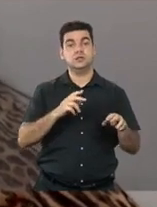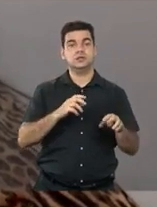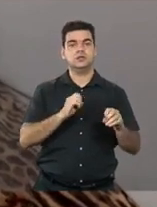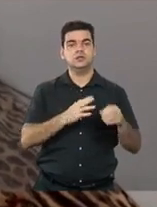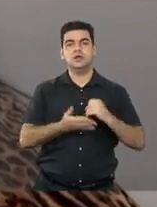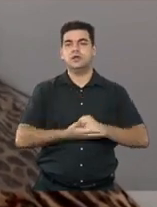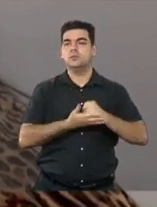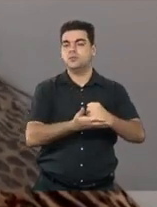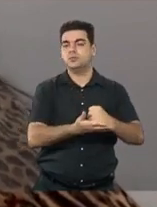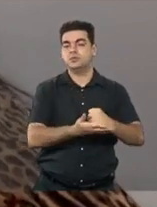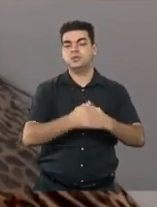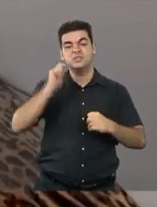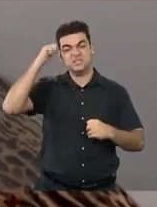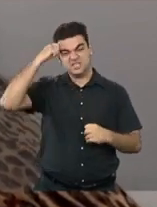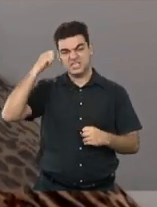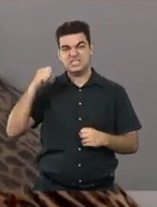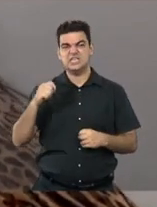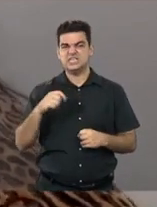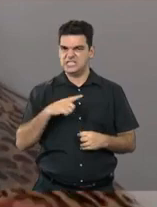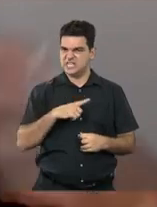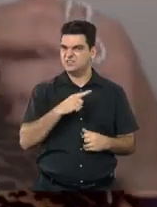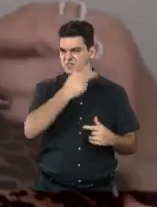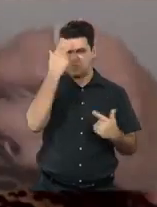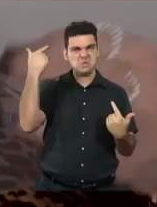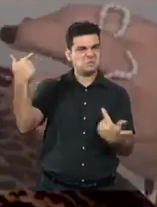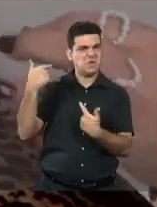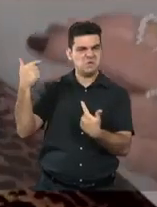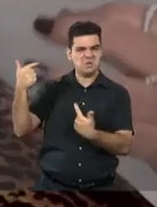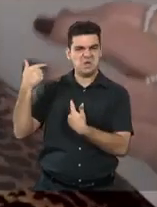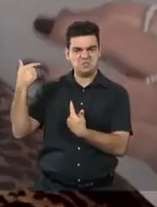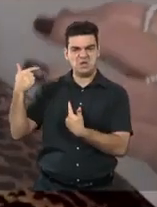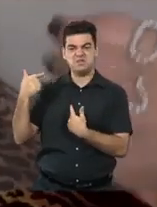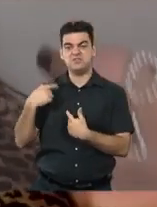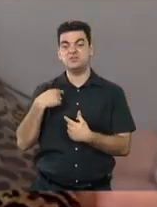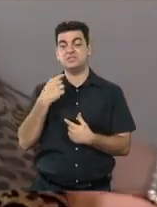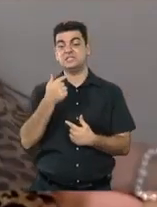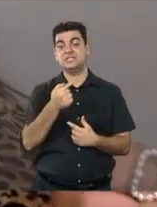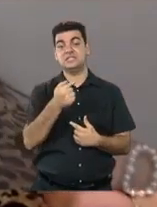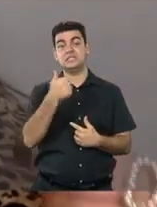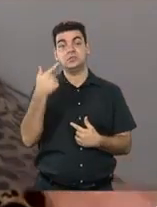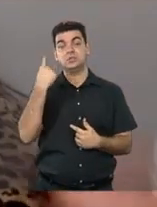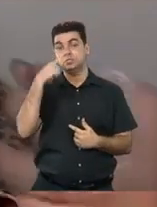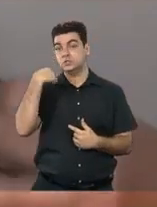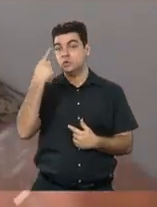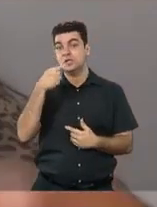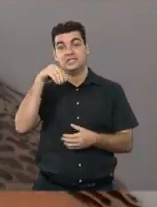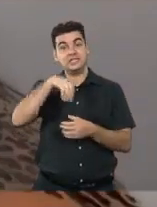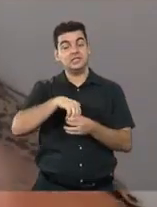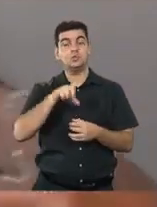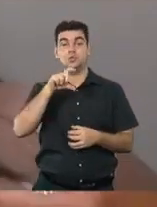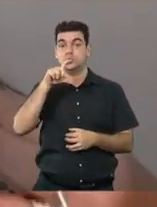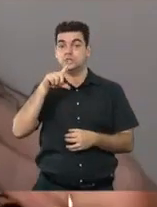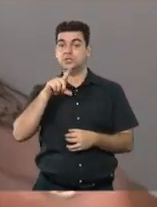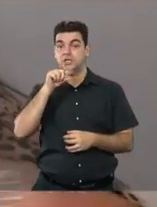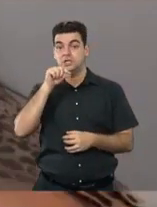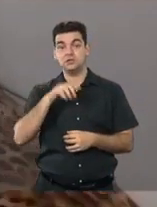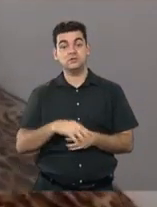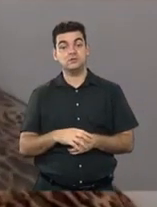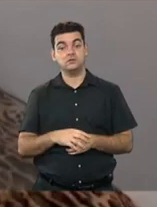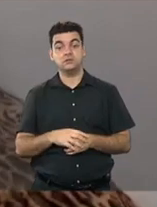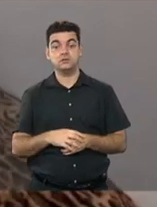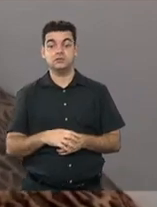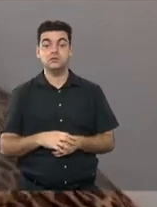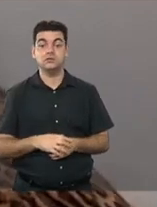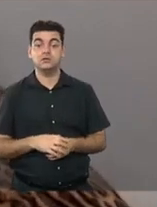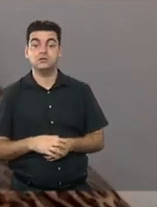e nós levamos palada de tudo quanto é lado. Nós ficamos 72 horas no Twitter. Foi case no Twitter,